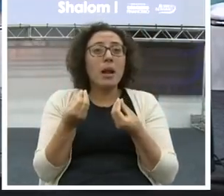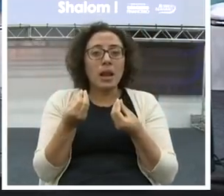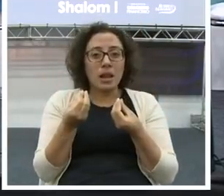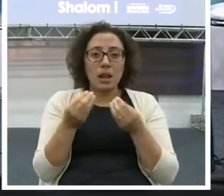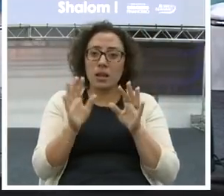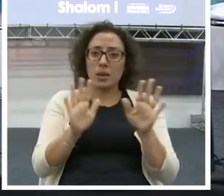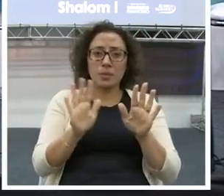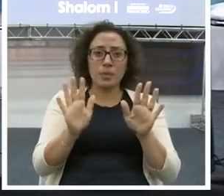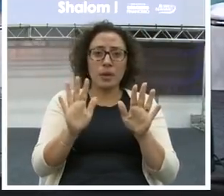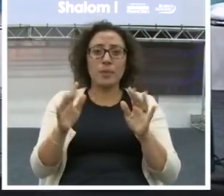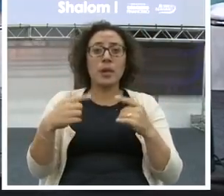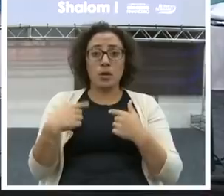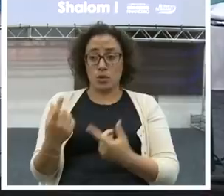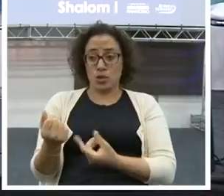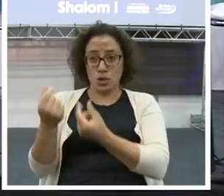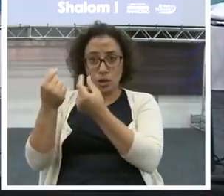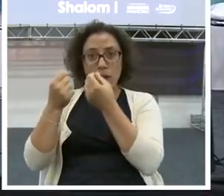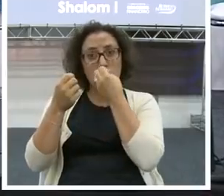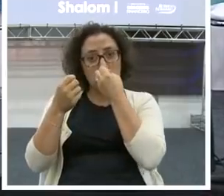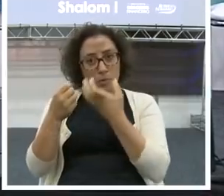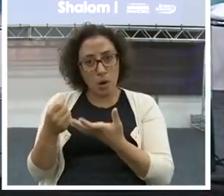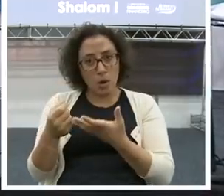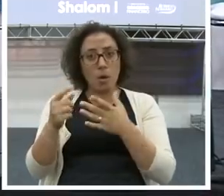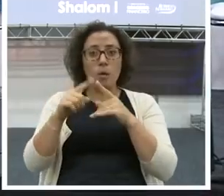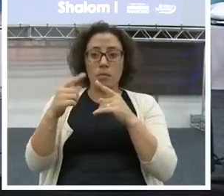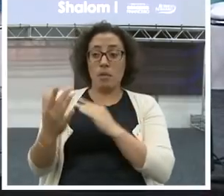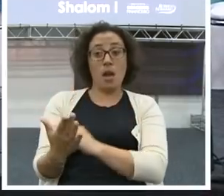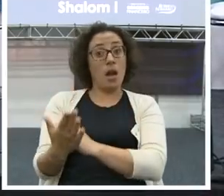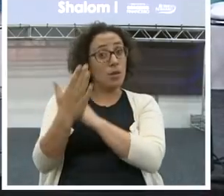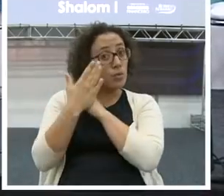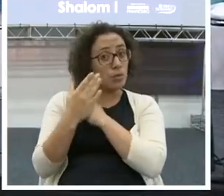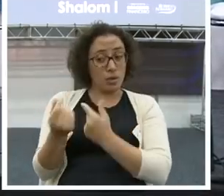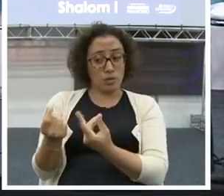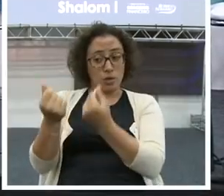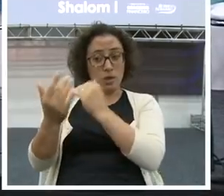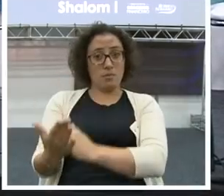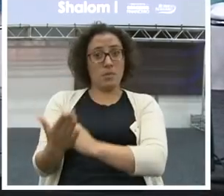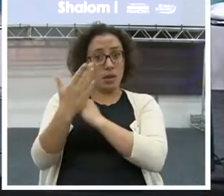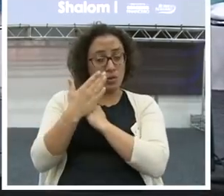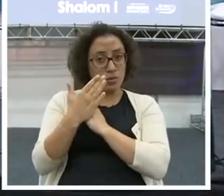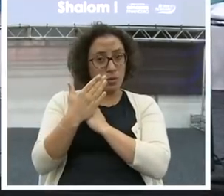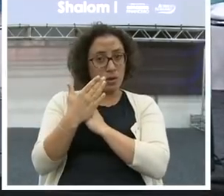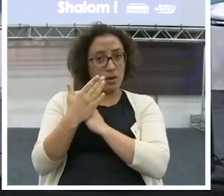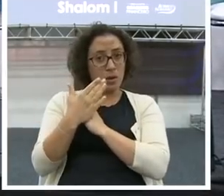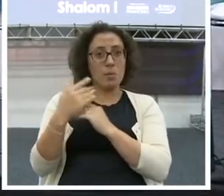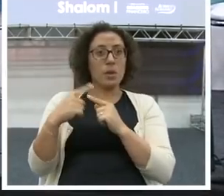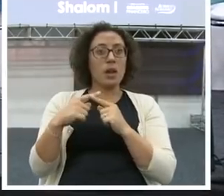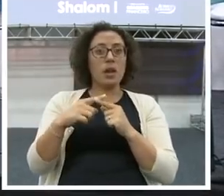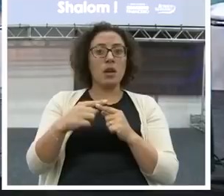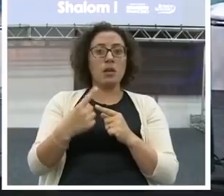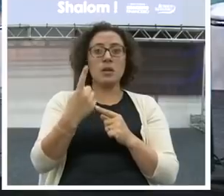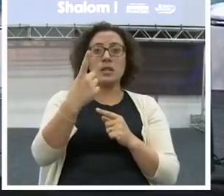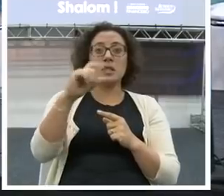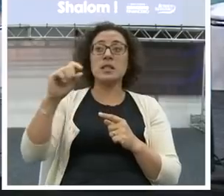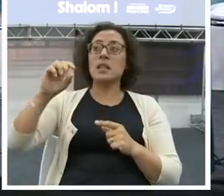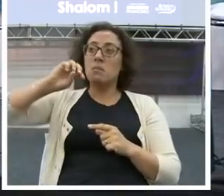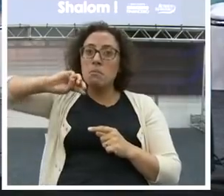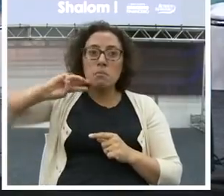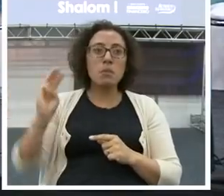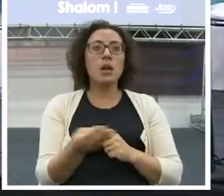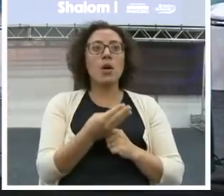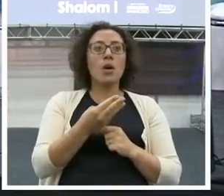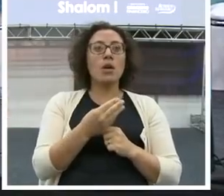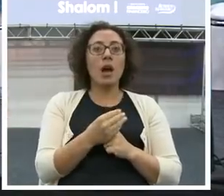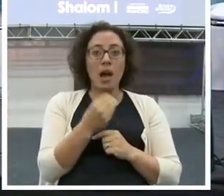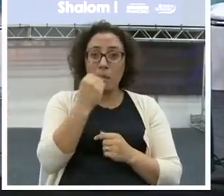dinheiro, ele tem que ser um benefício para as coisas que você vai fazer. Não adianta você ter 100 milhões de reais e não aproveitar